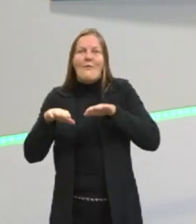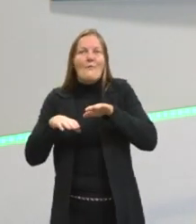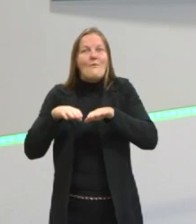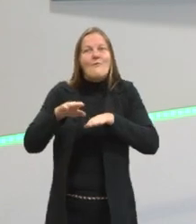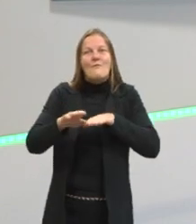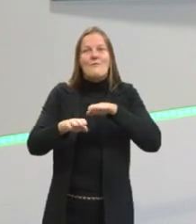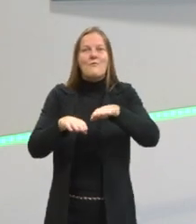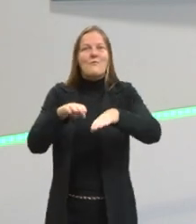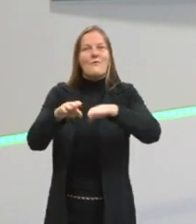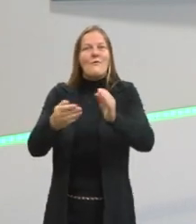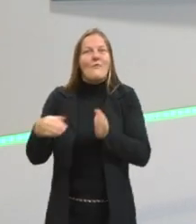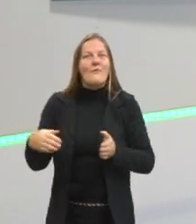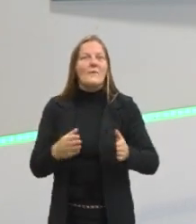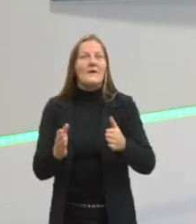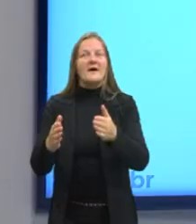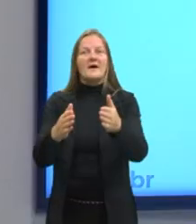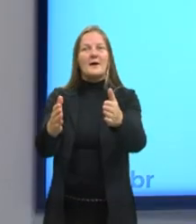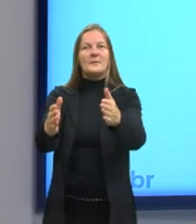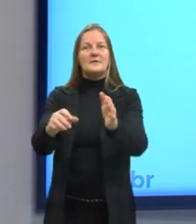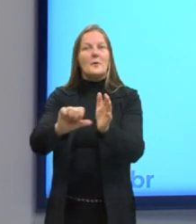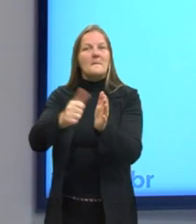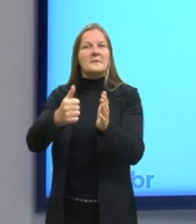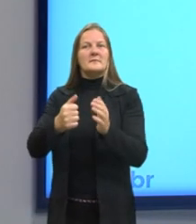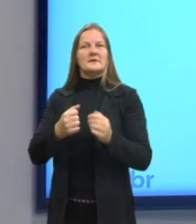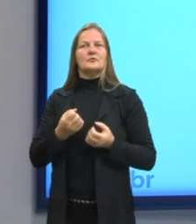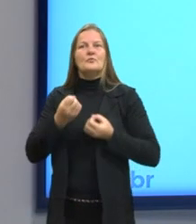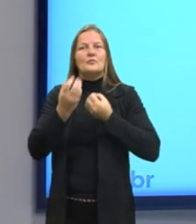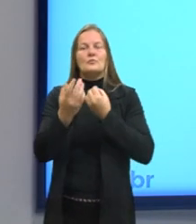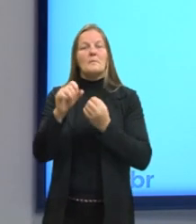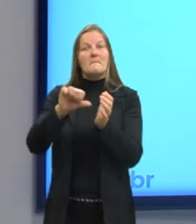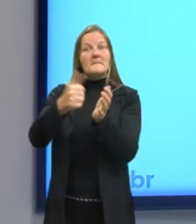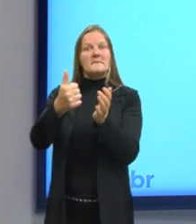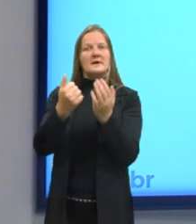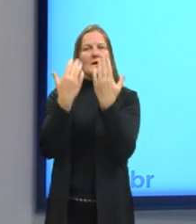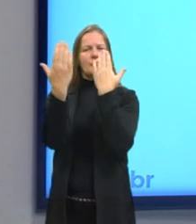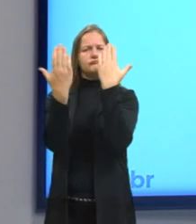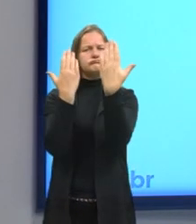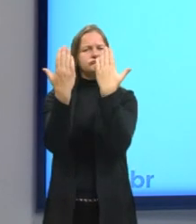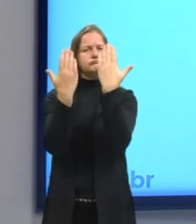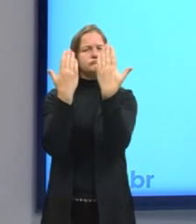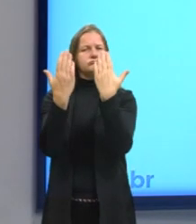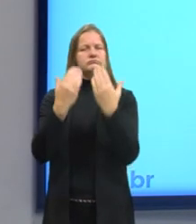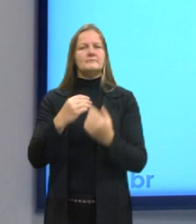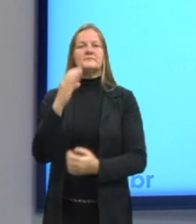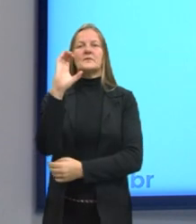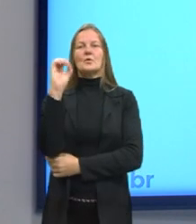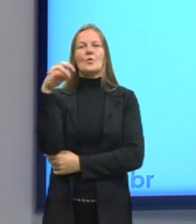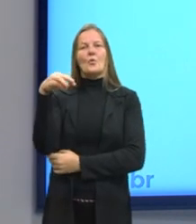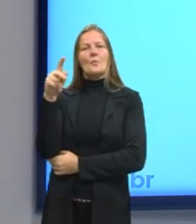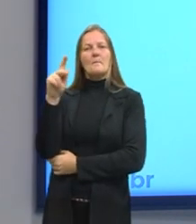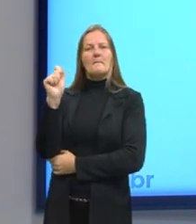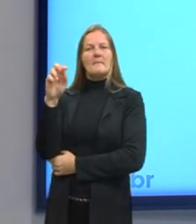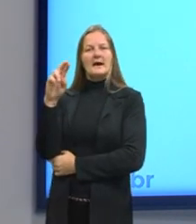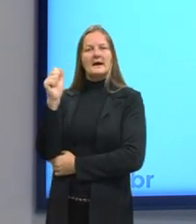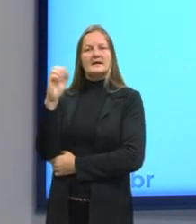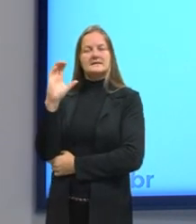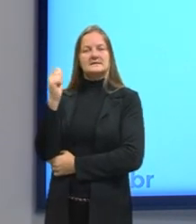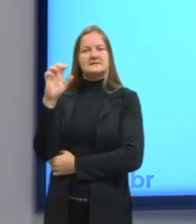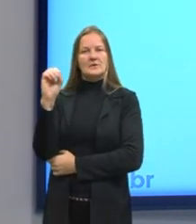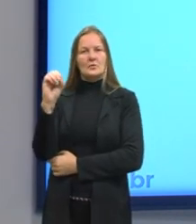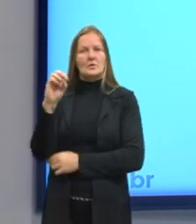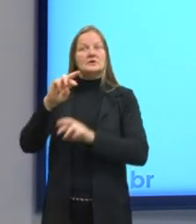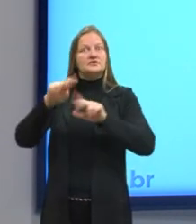começando com a comparação. A comparação, ao contrário da